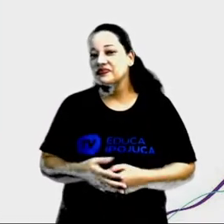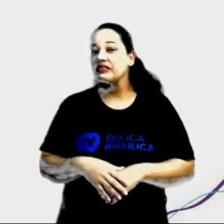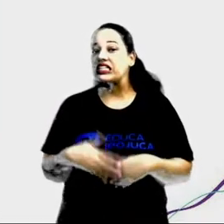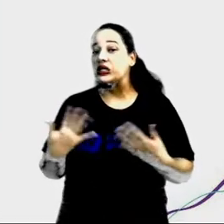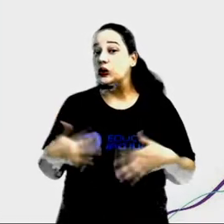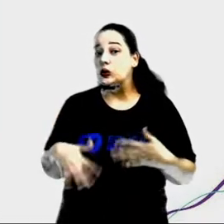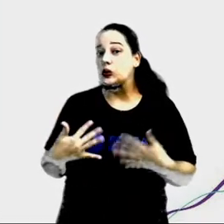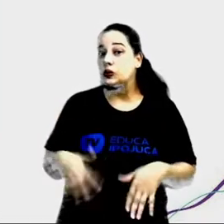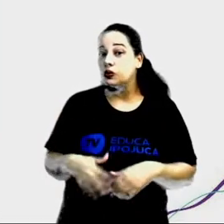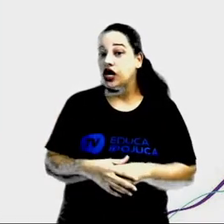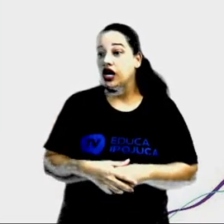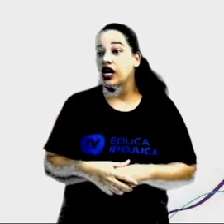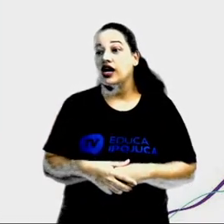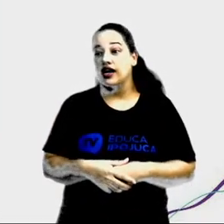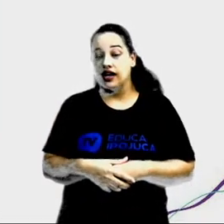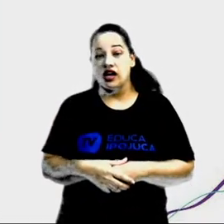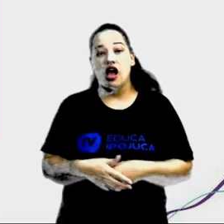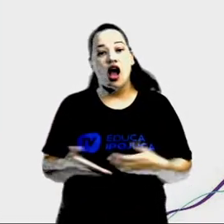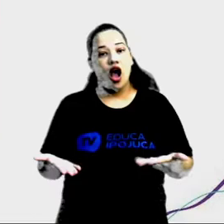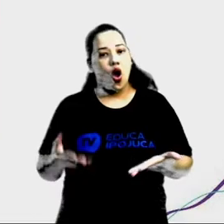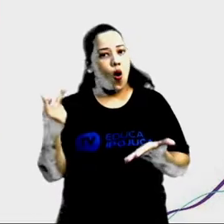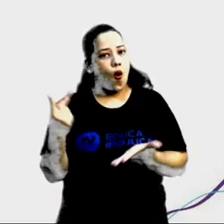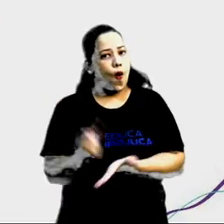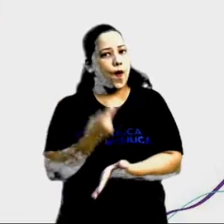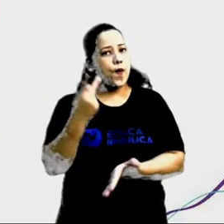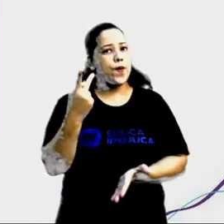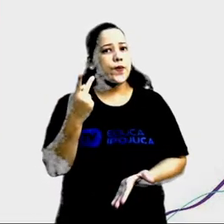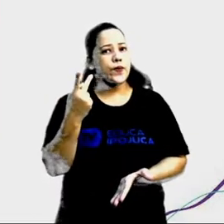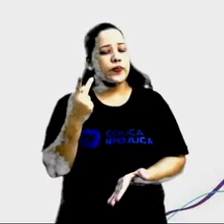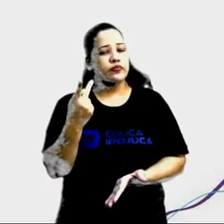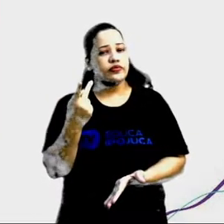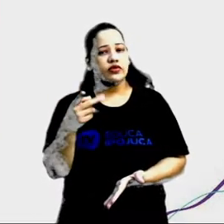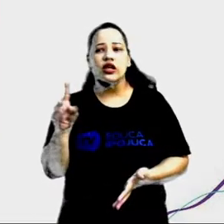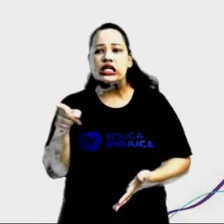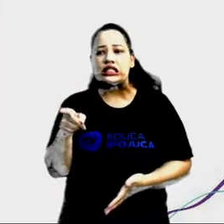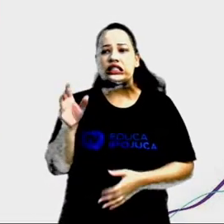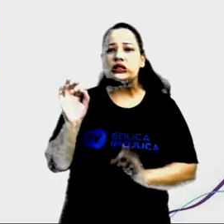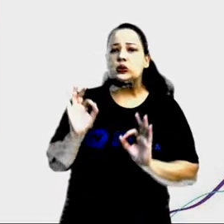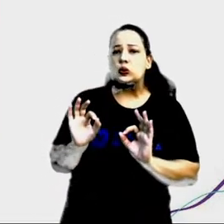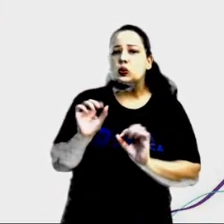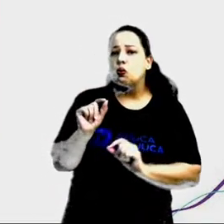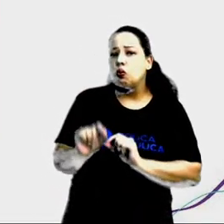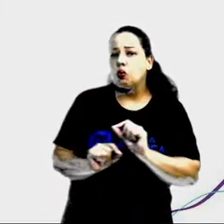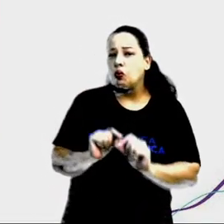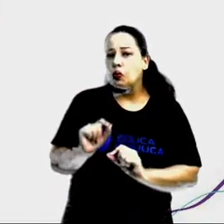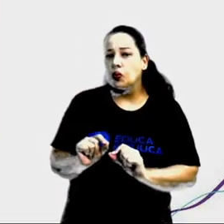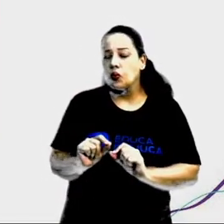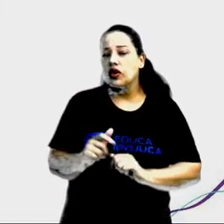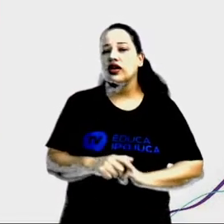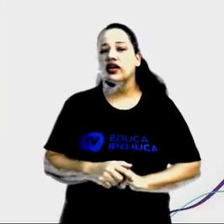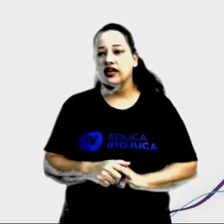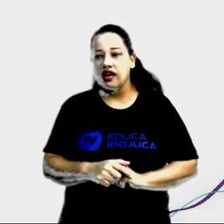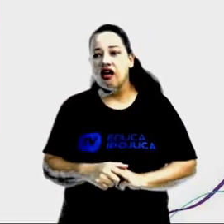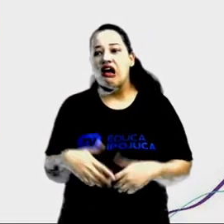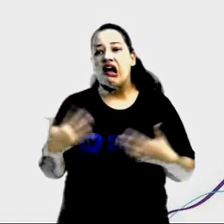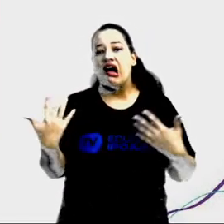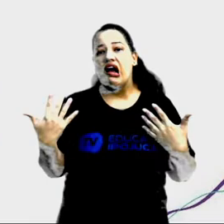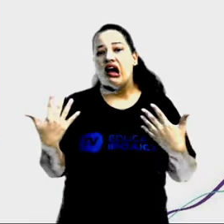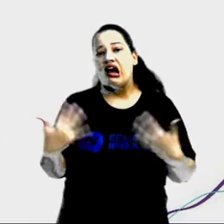Mas há algo errado. O que poderá acontecer? Essa não!